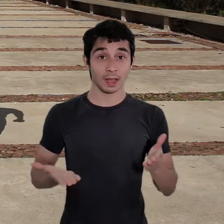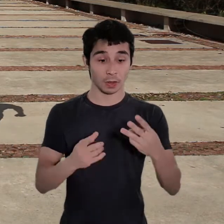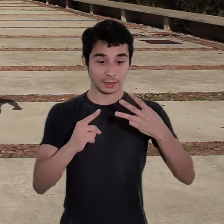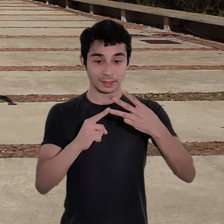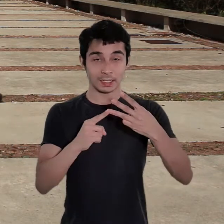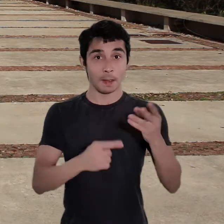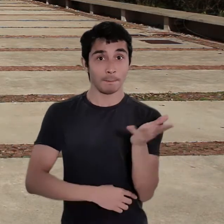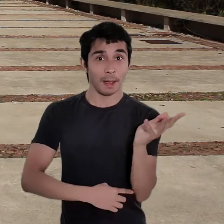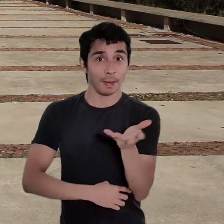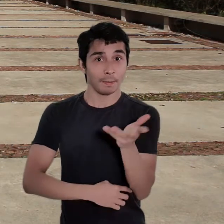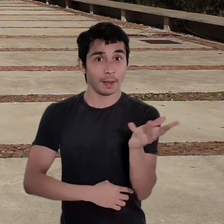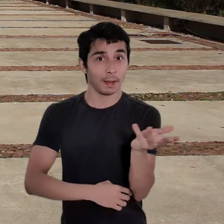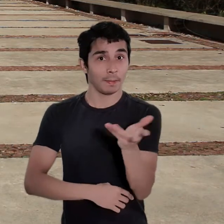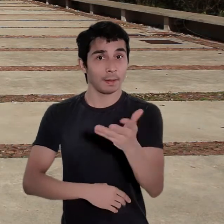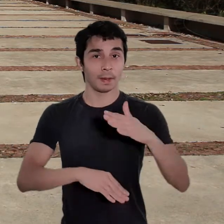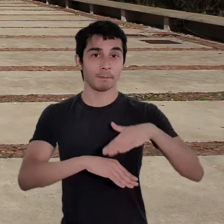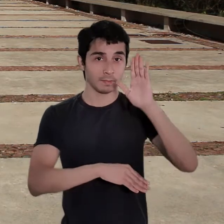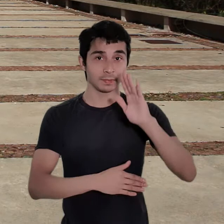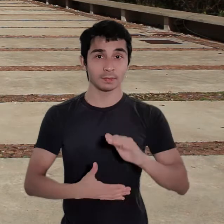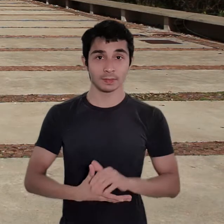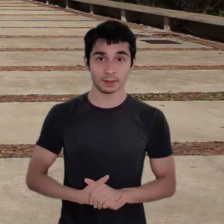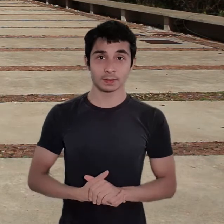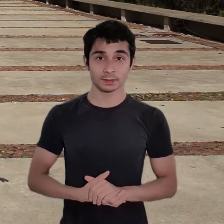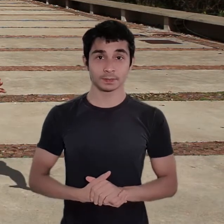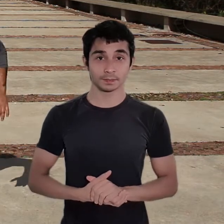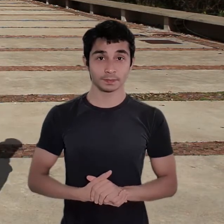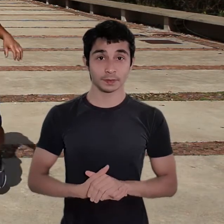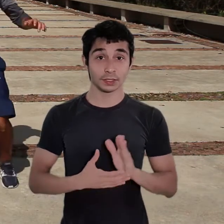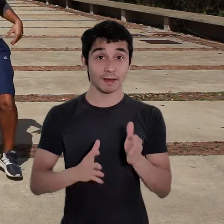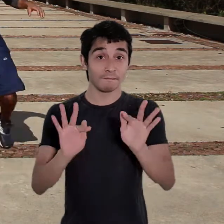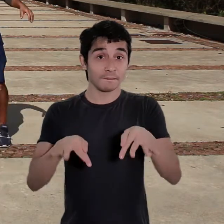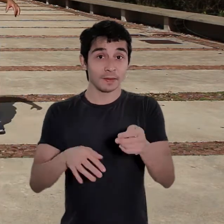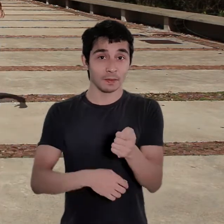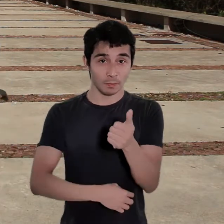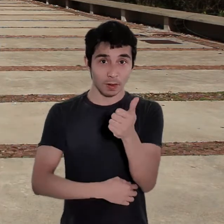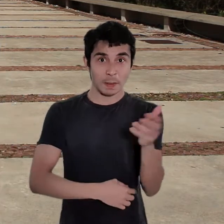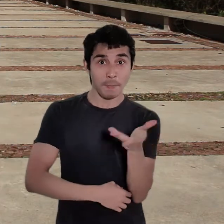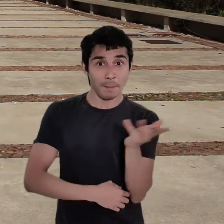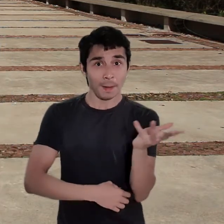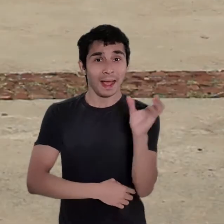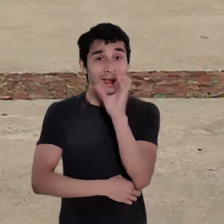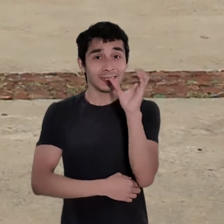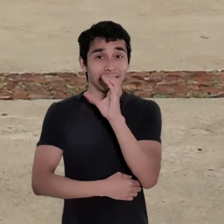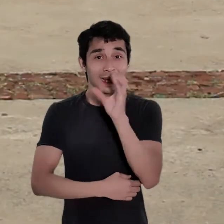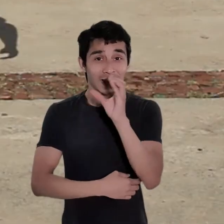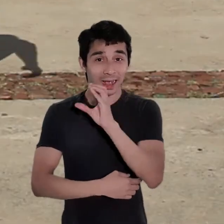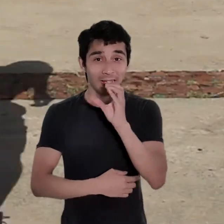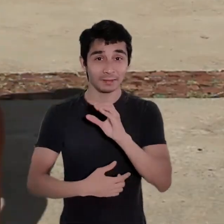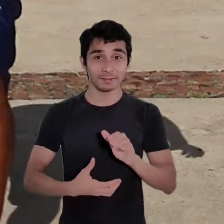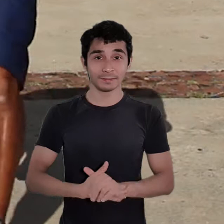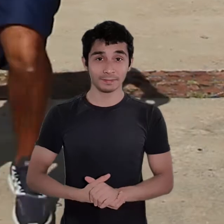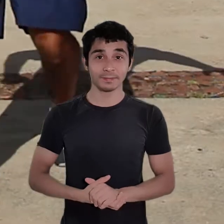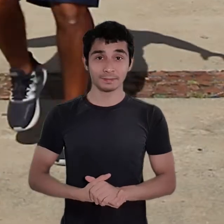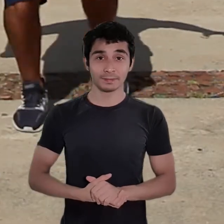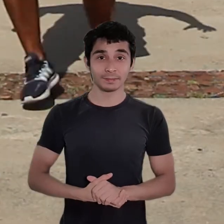agora a terceira, a gente vai aumentar mais um pouquinho a intensidade, serão 4 últimas voltas em alta intensidade. Se você acha que consegue na primeira